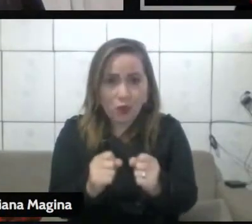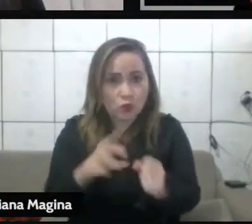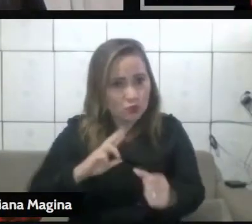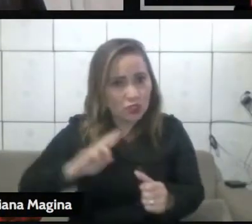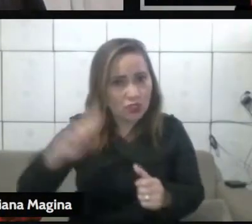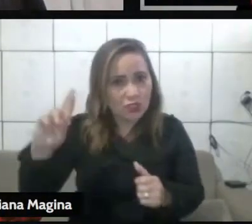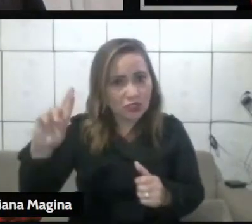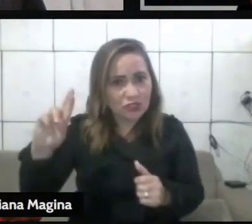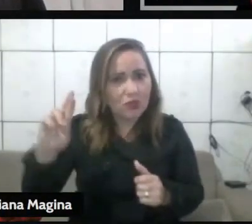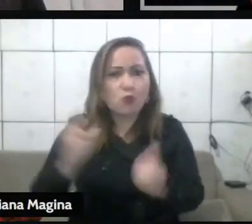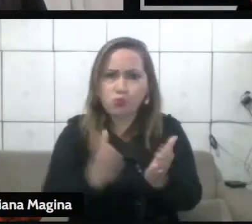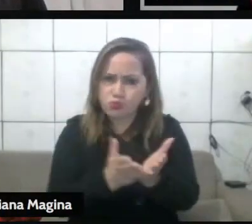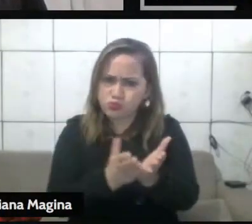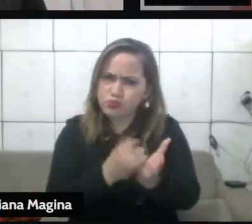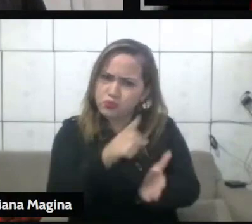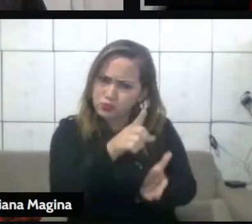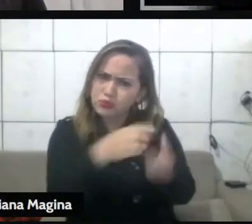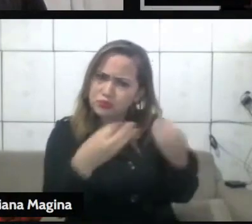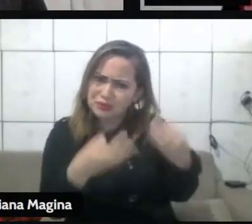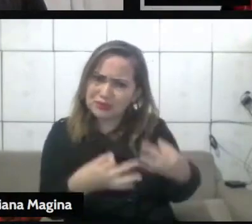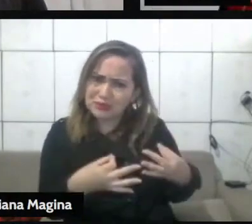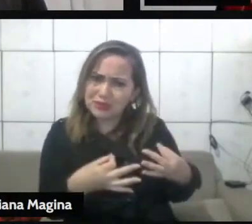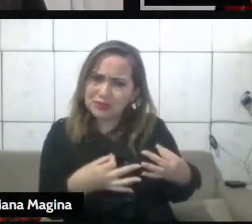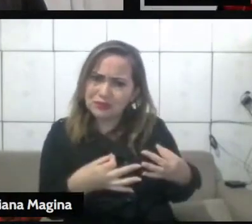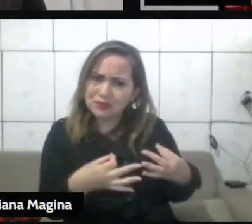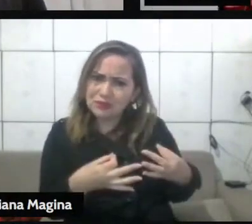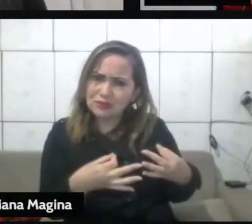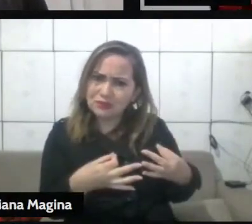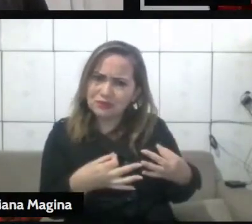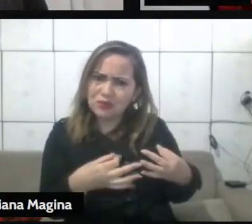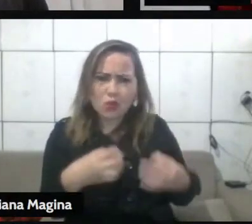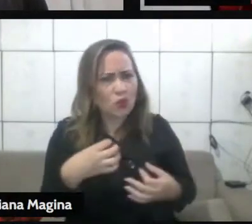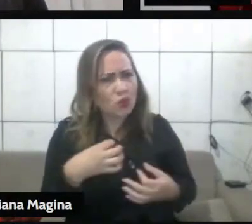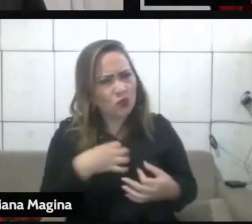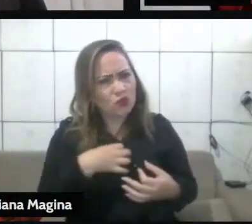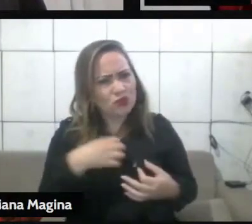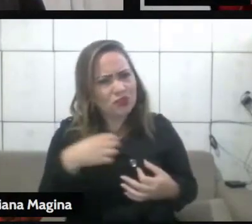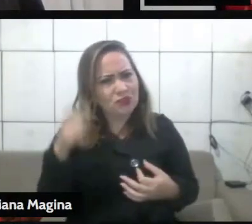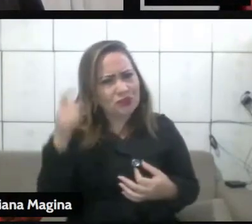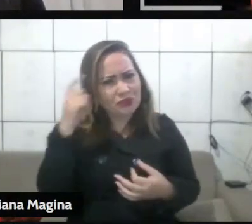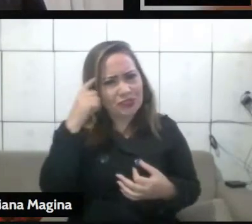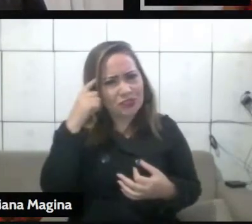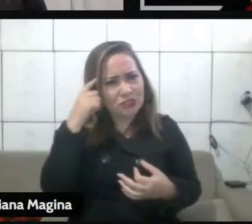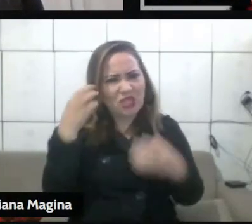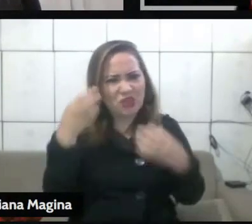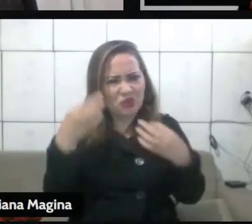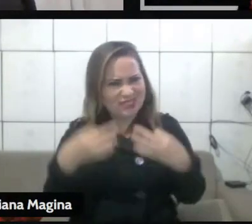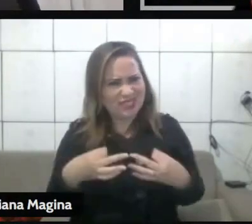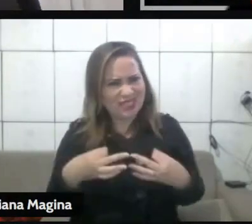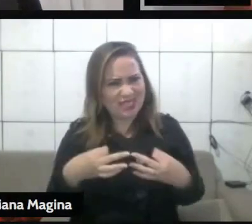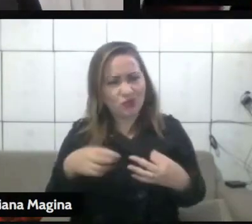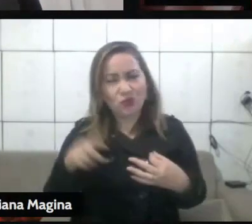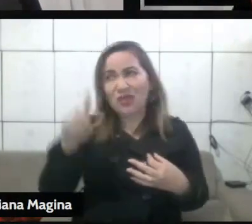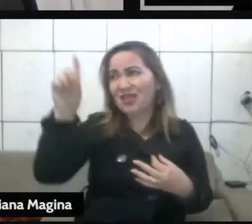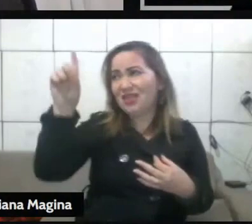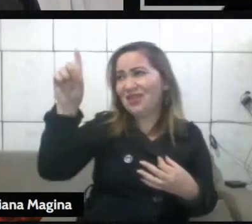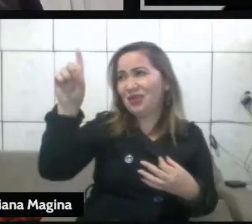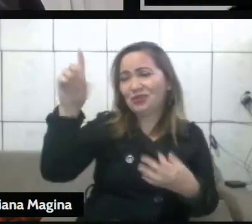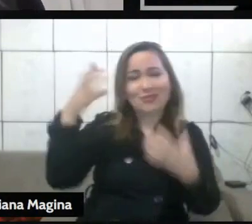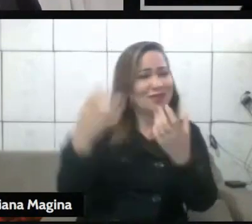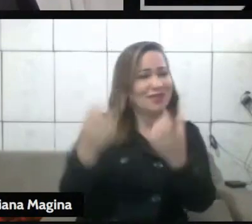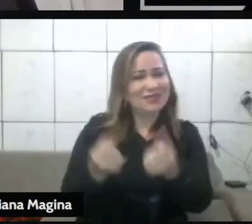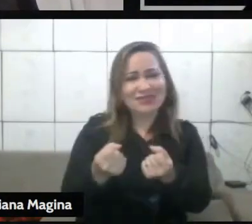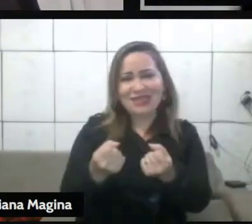o senhor esteja correto. Considerando a hipótese que o seu entendimento esteja correto e que Deus condene realmente o homoafetivo